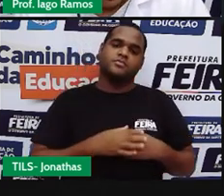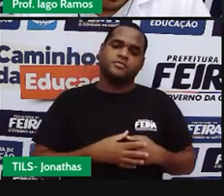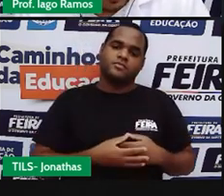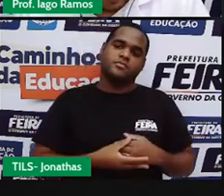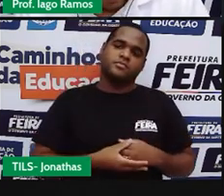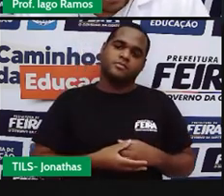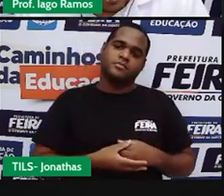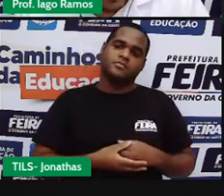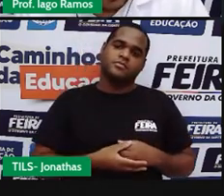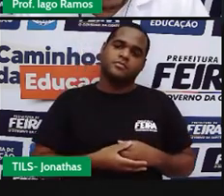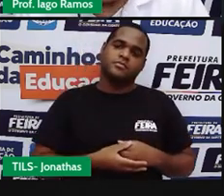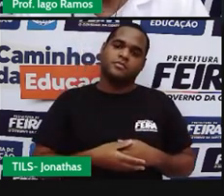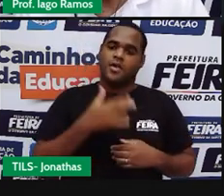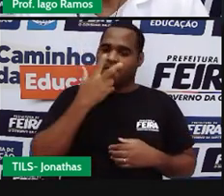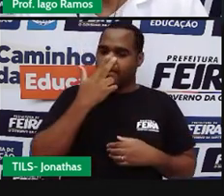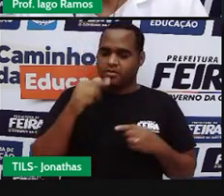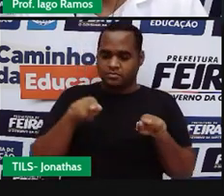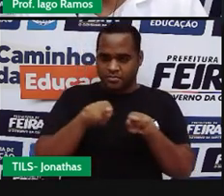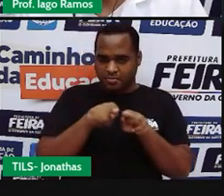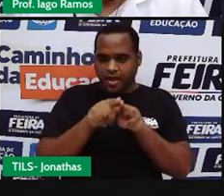e o divide